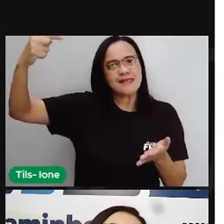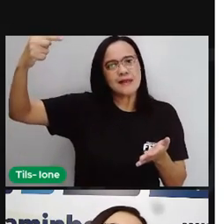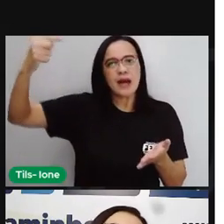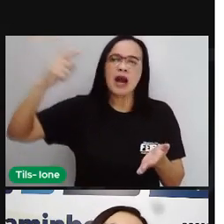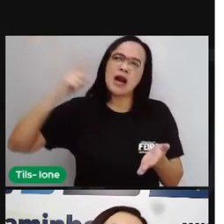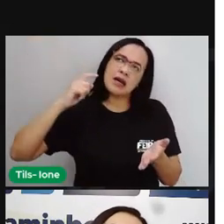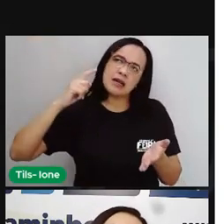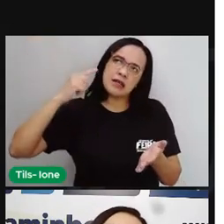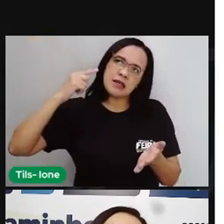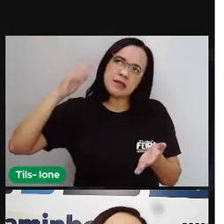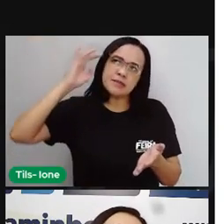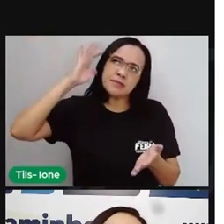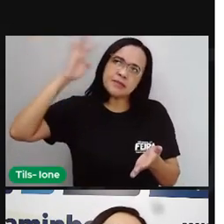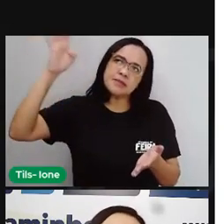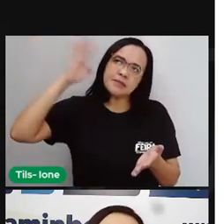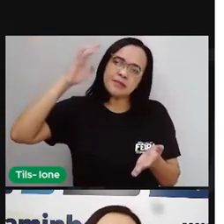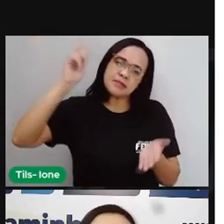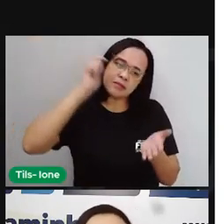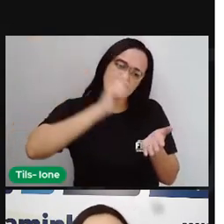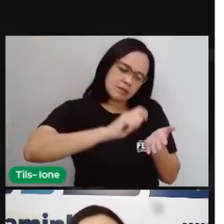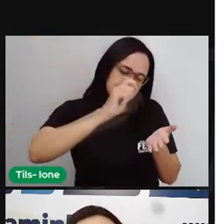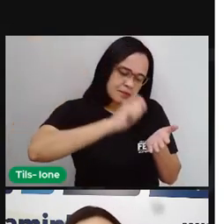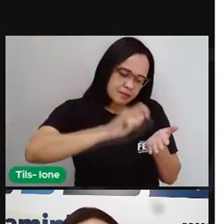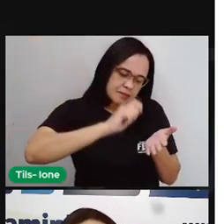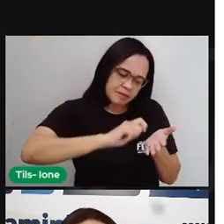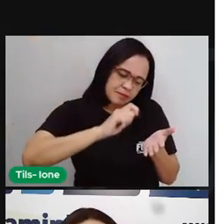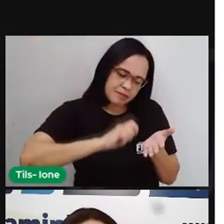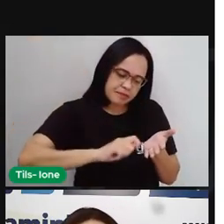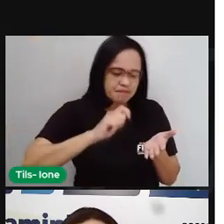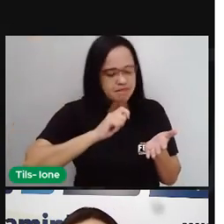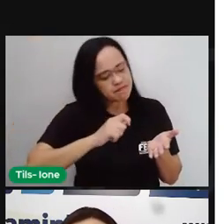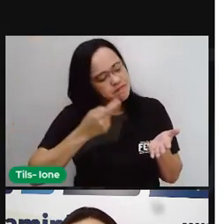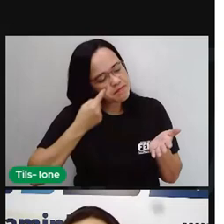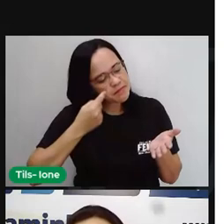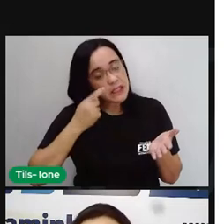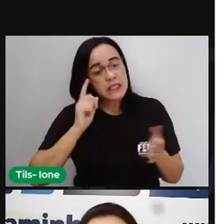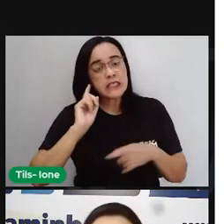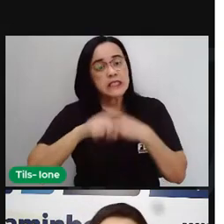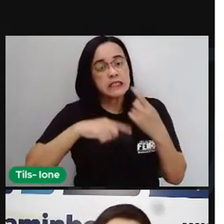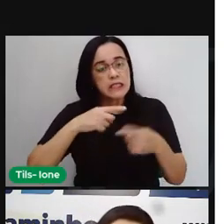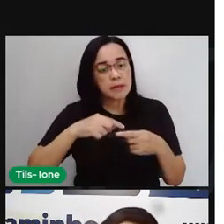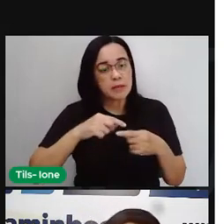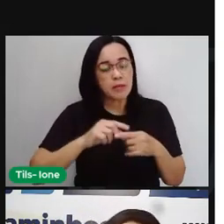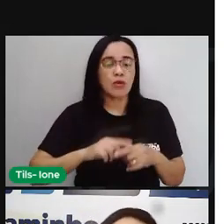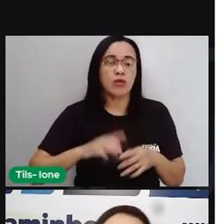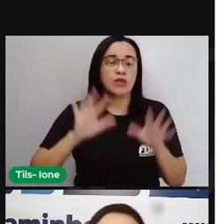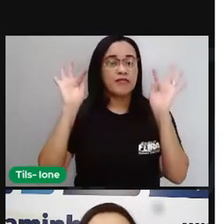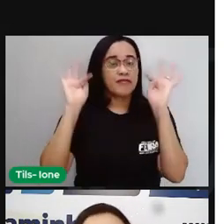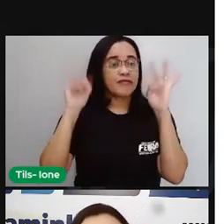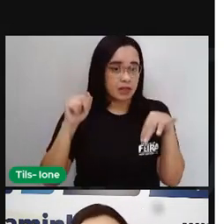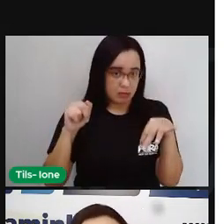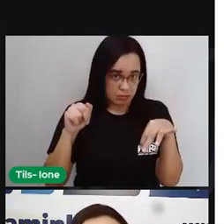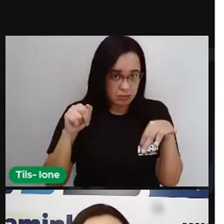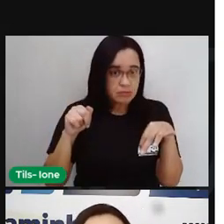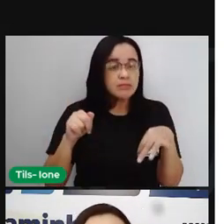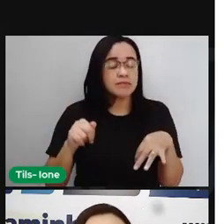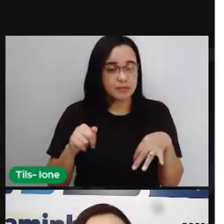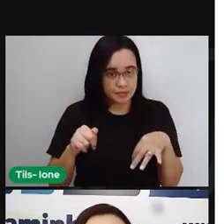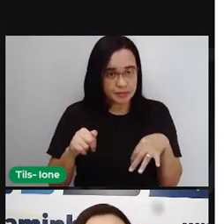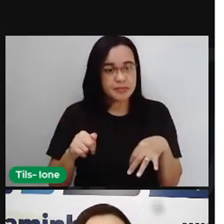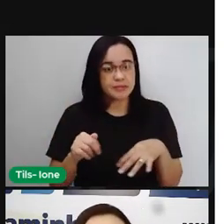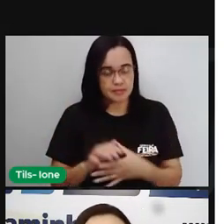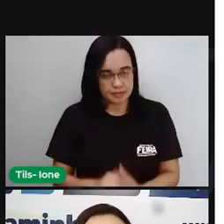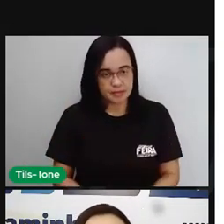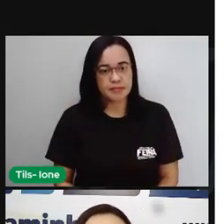pensamento. E produzir também aí a arte final. A partir do rascunho, a gente faz aí a